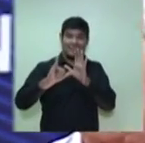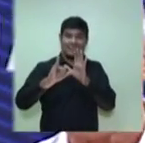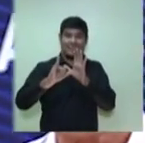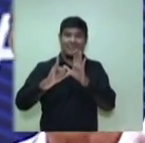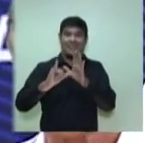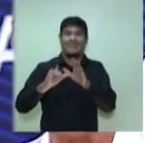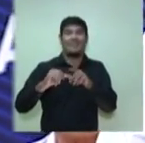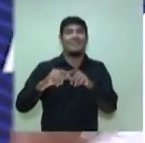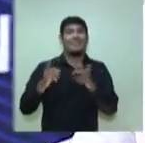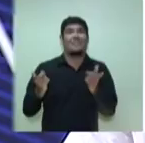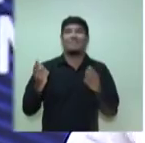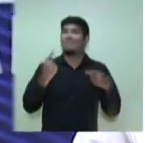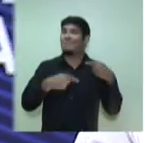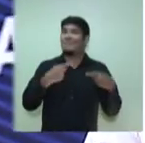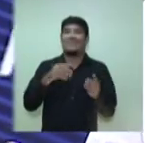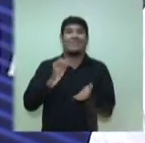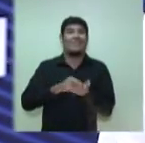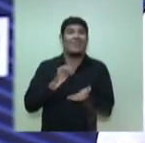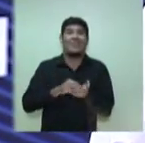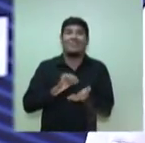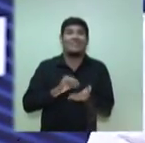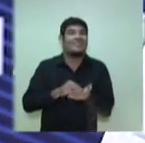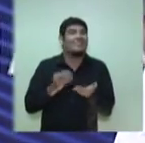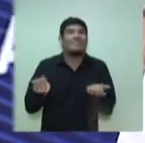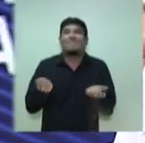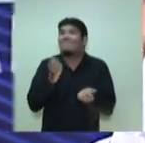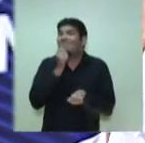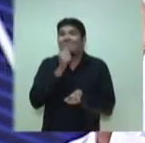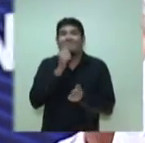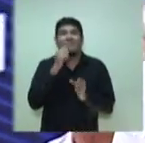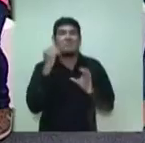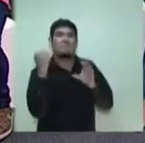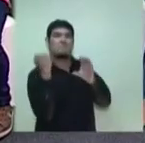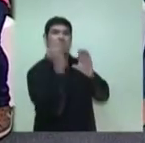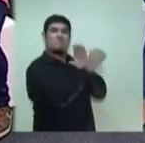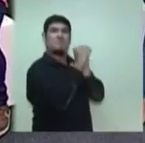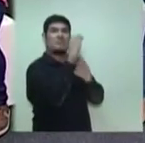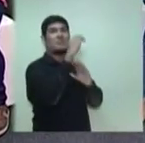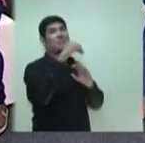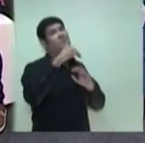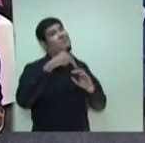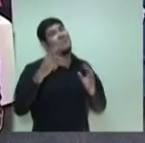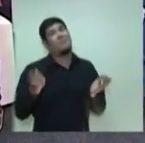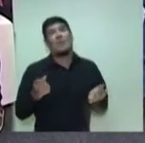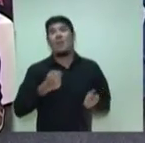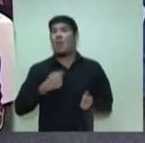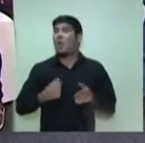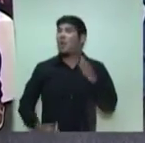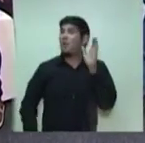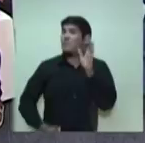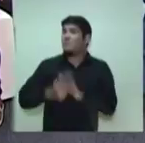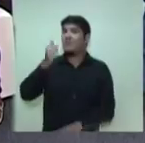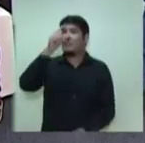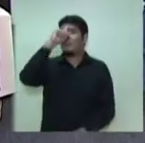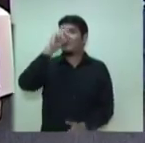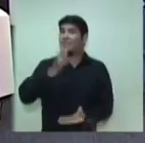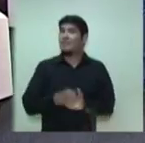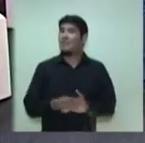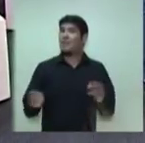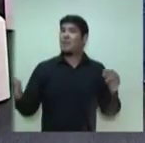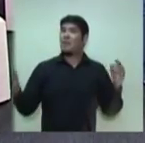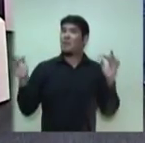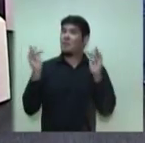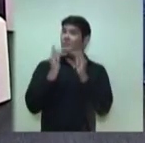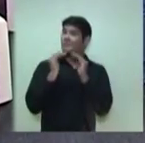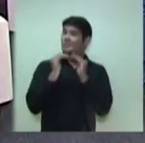política, esse projeto de lei não foi encaminhado até hoje para a Câmara dos Vereadores. Então, a primeira medida que eu vou tomar relacionada à política